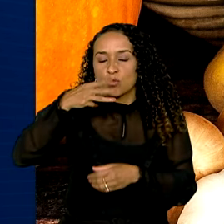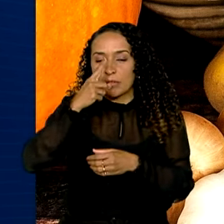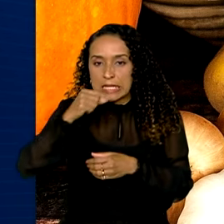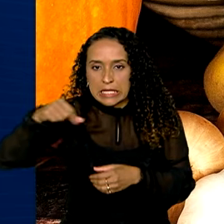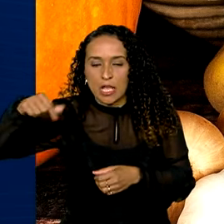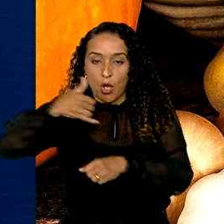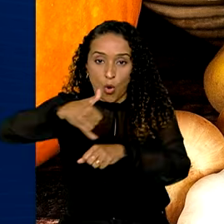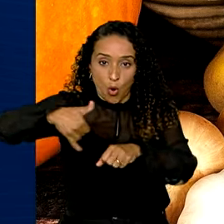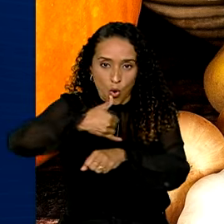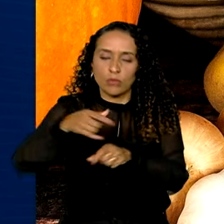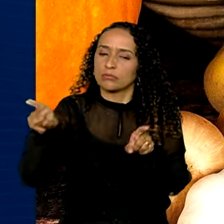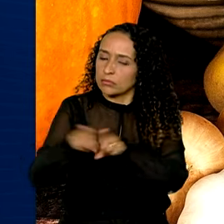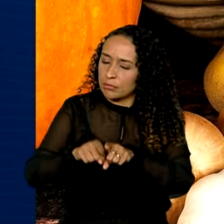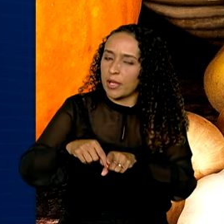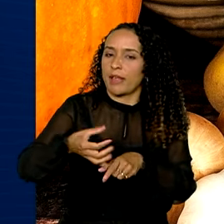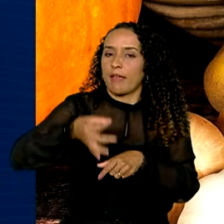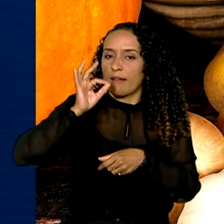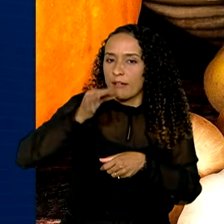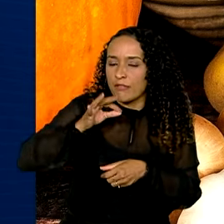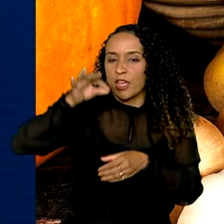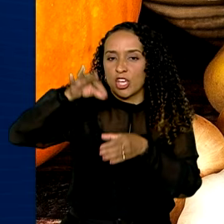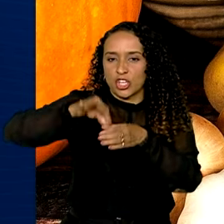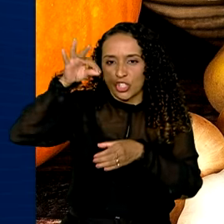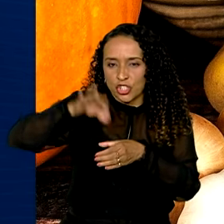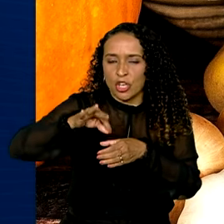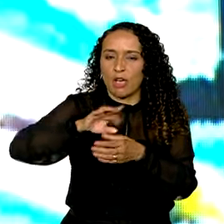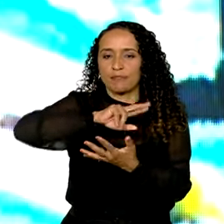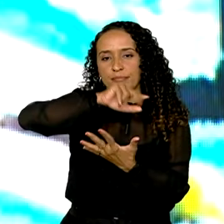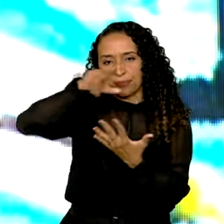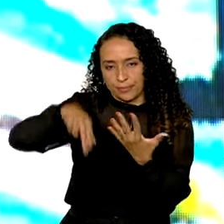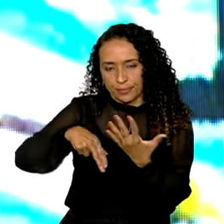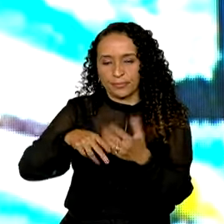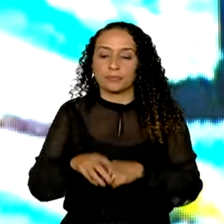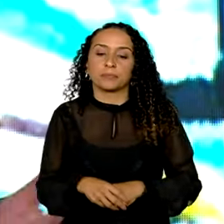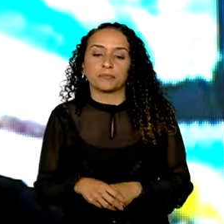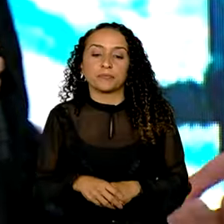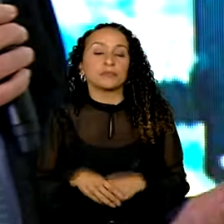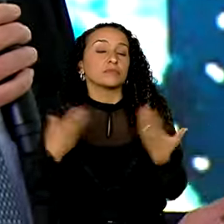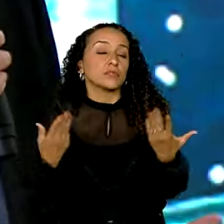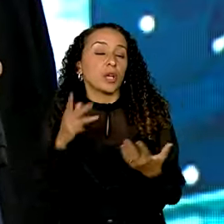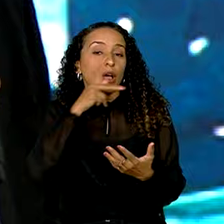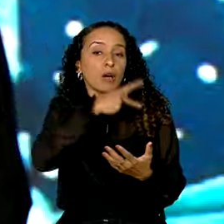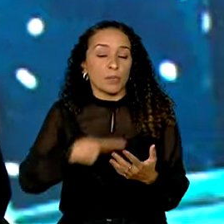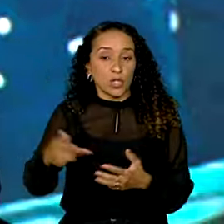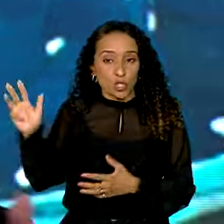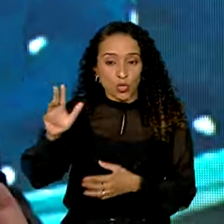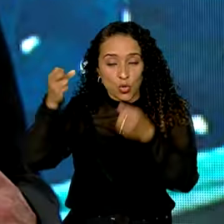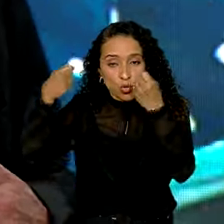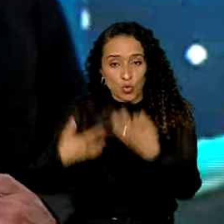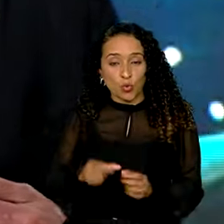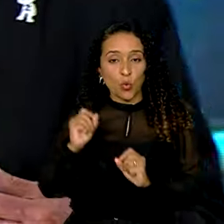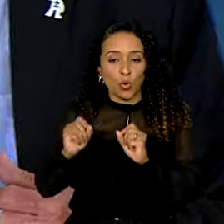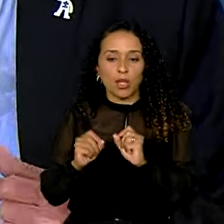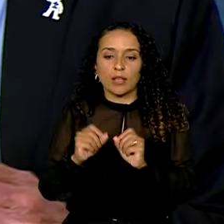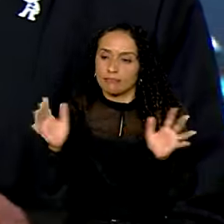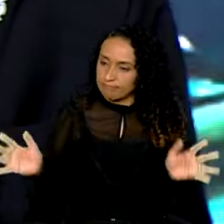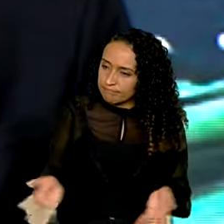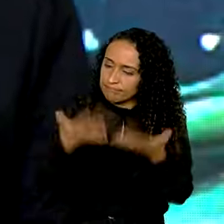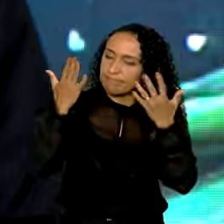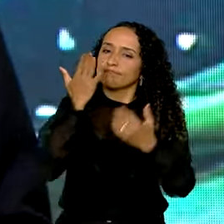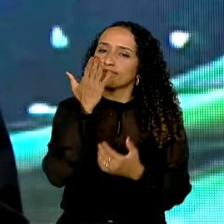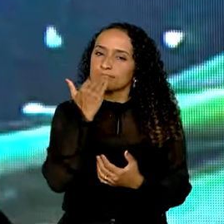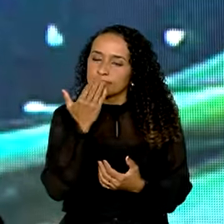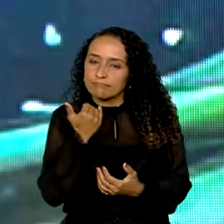sal e óleo, além de café, chá e especiarias. De acordo com o presidente Lula, além de promover uma alimentação